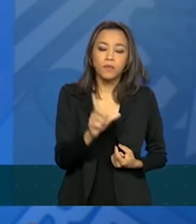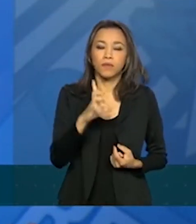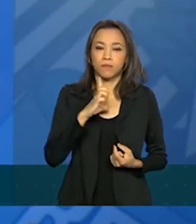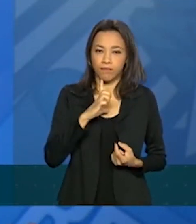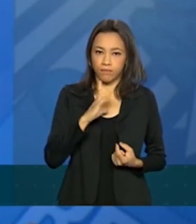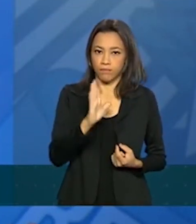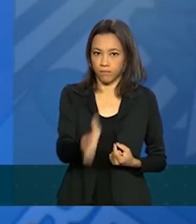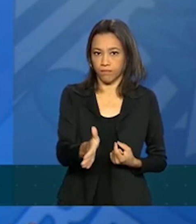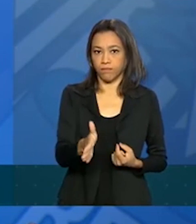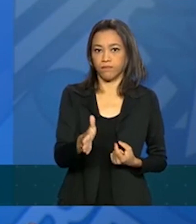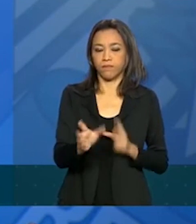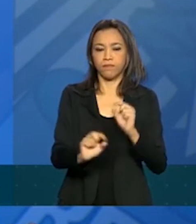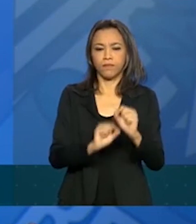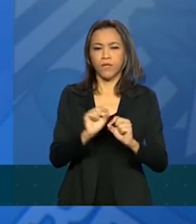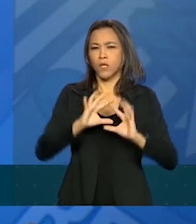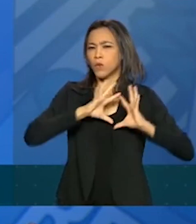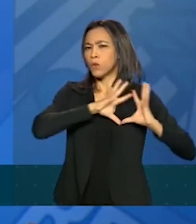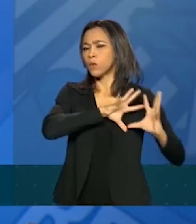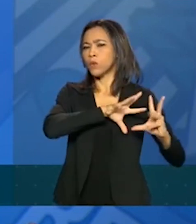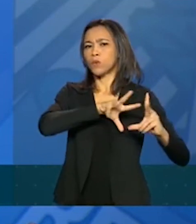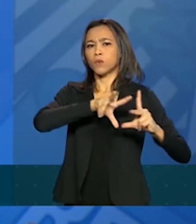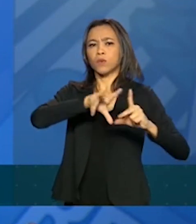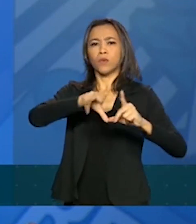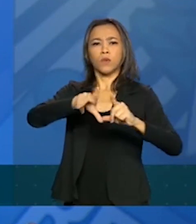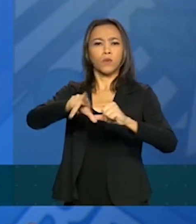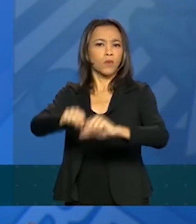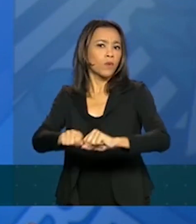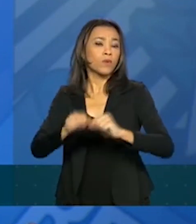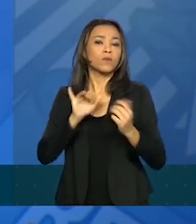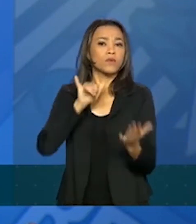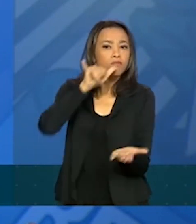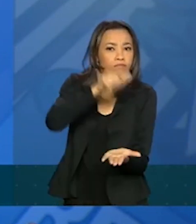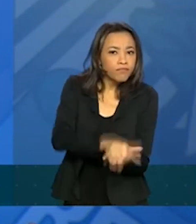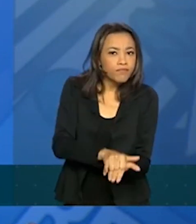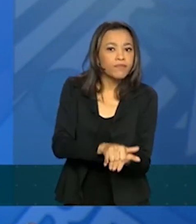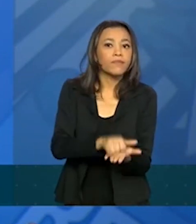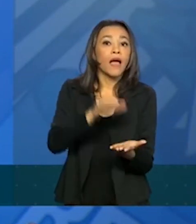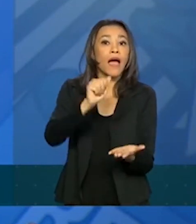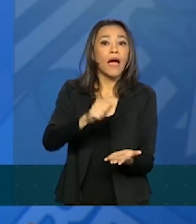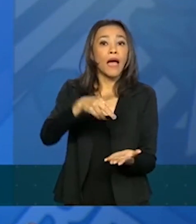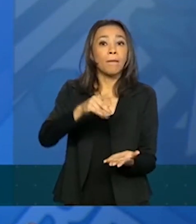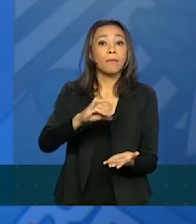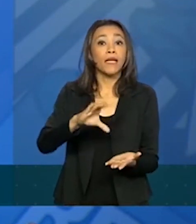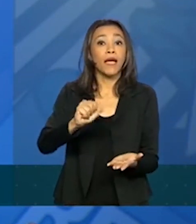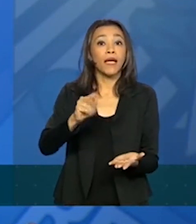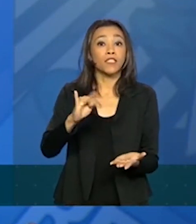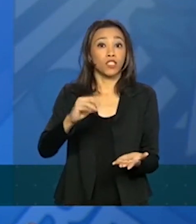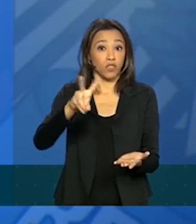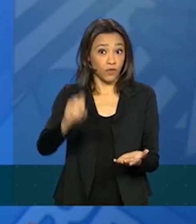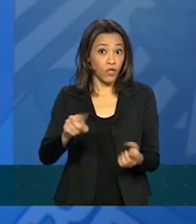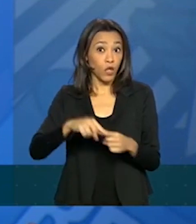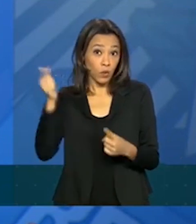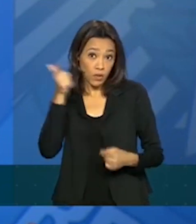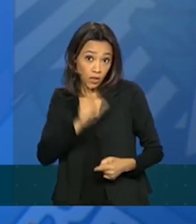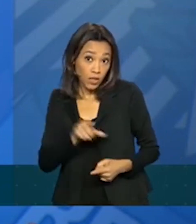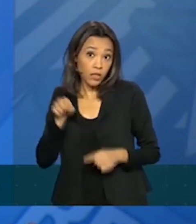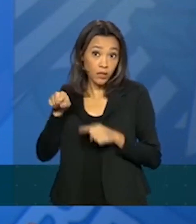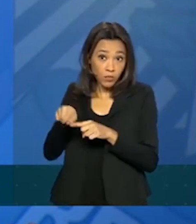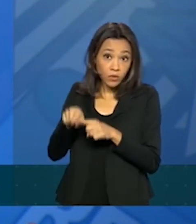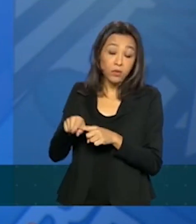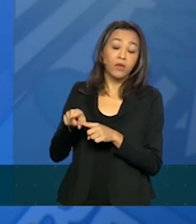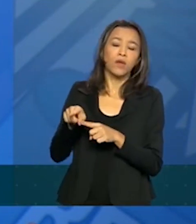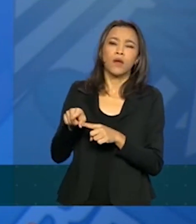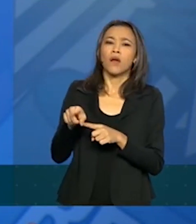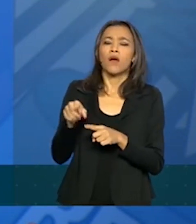todos os aplicativos e conseguimos, com a Apple, algo muito difícil. Normalmente, se demora uma